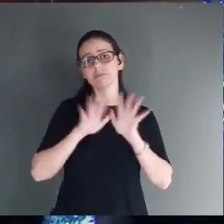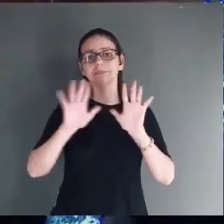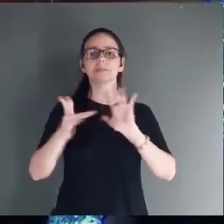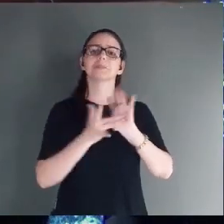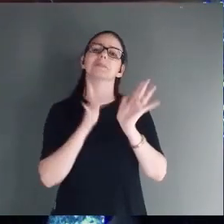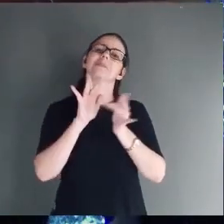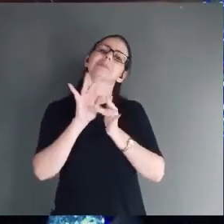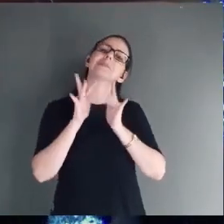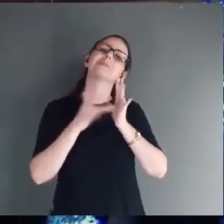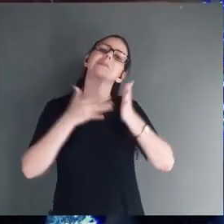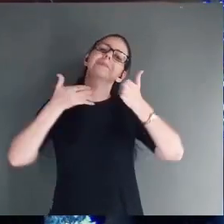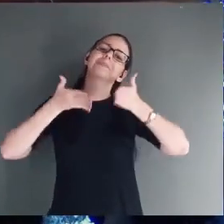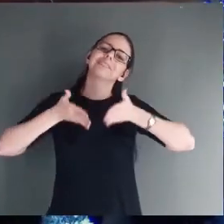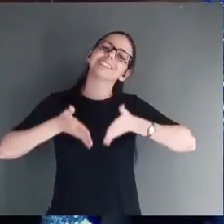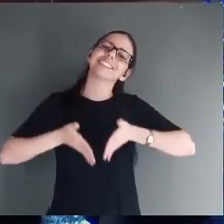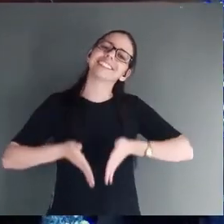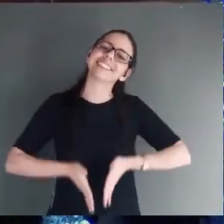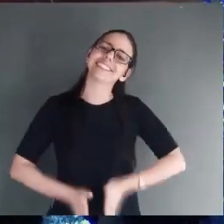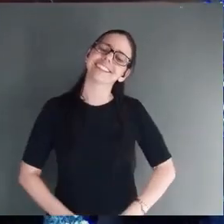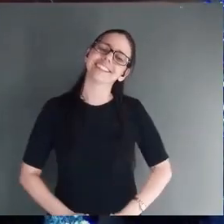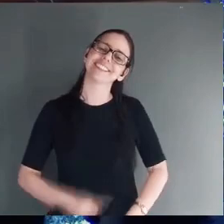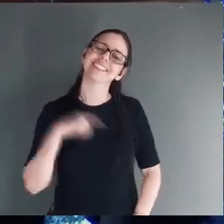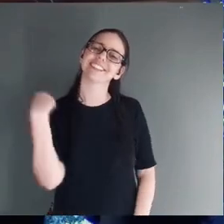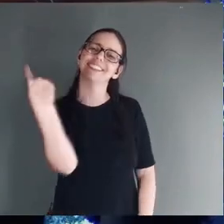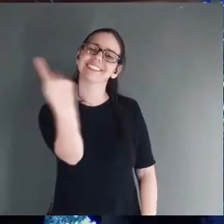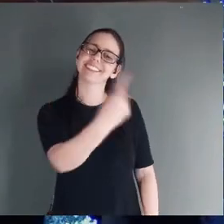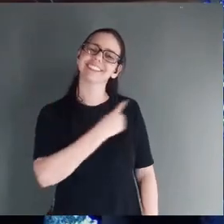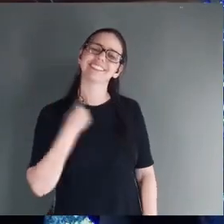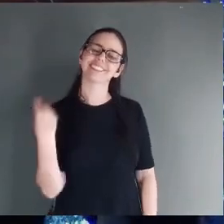nasceu. Na nossa bagunça.